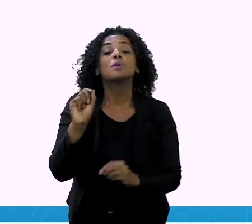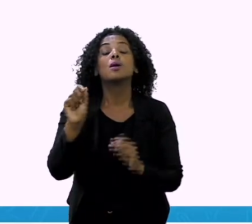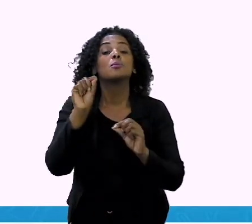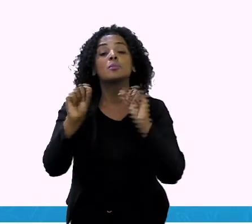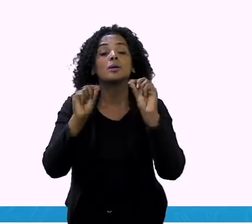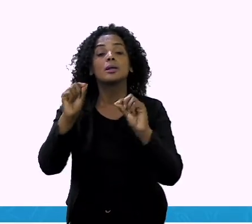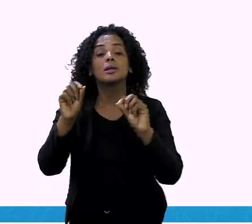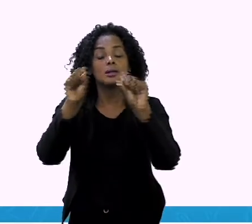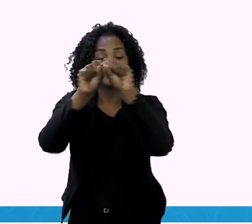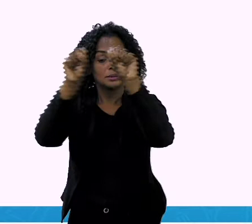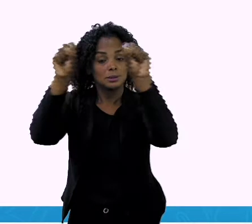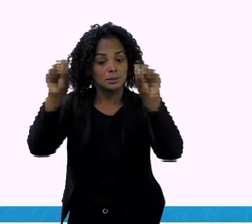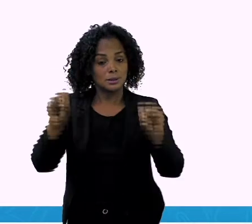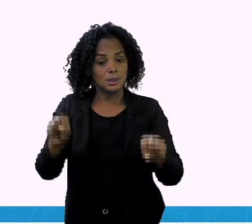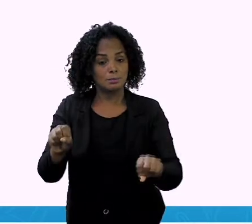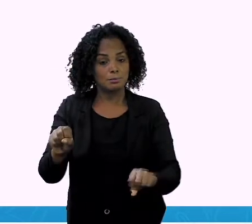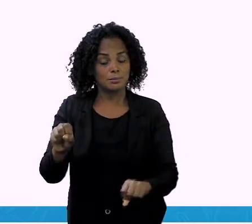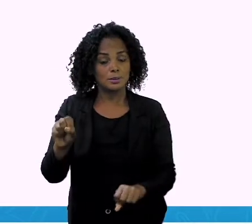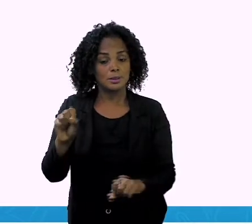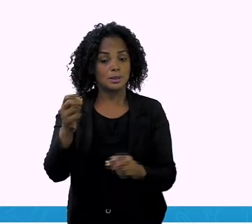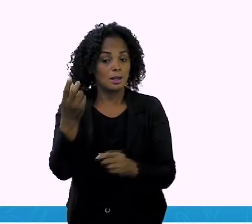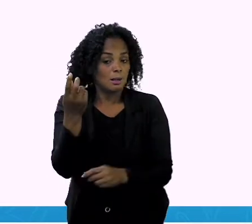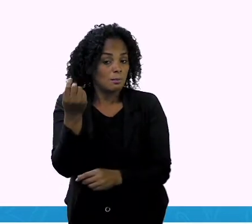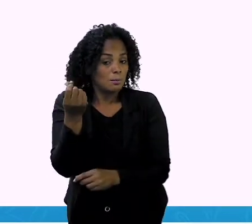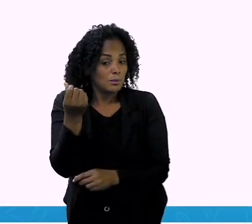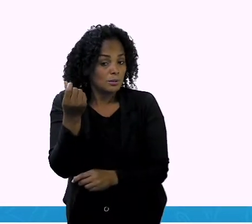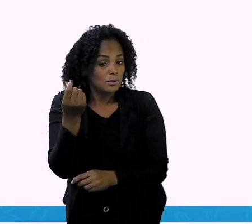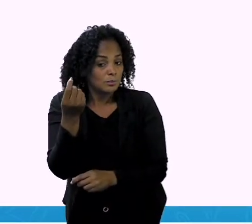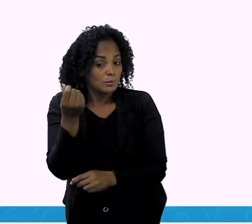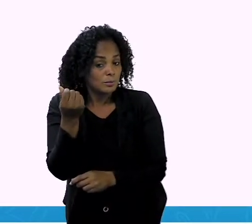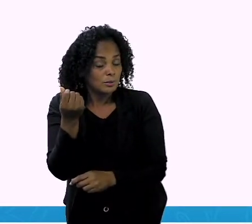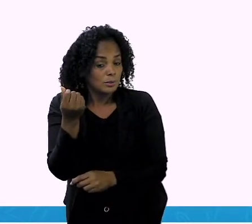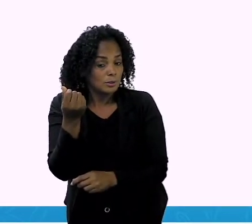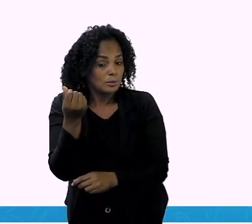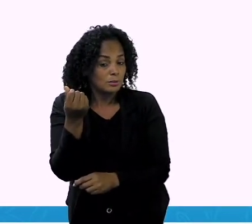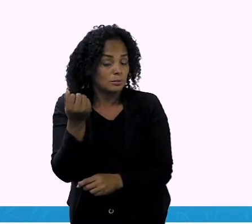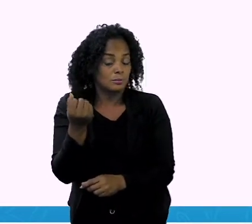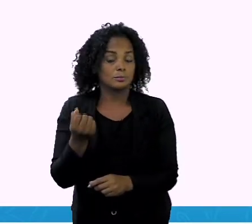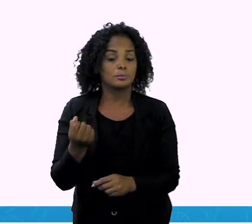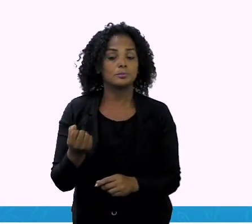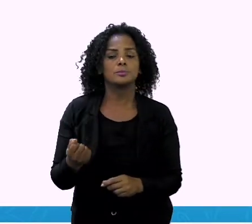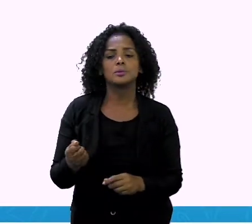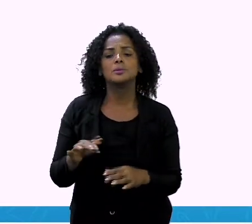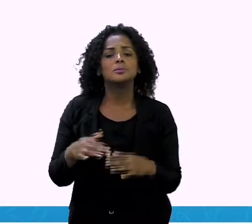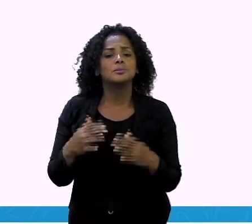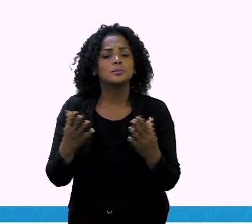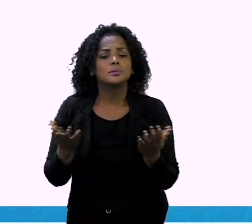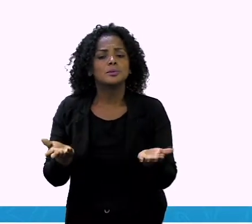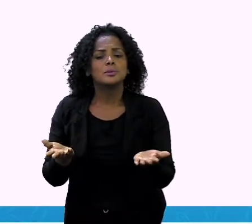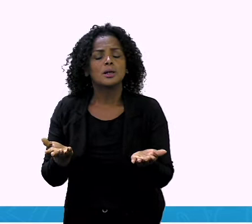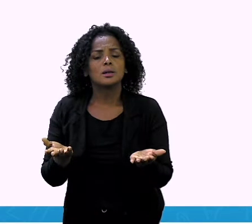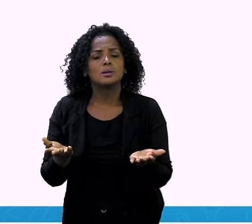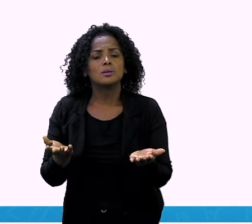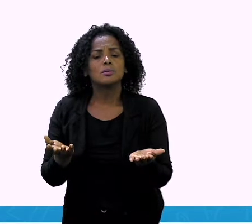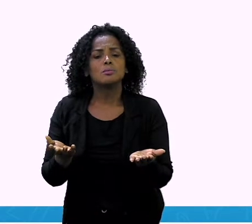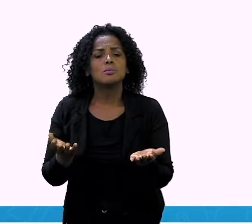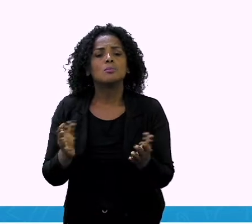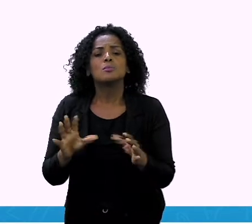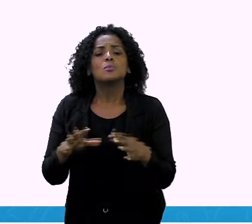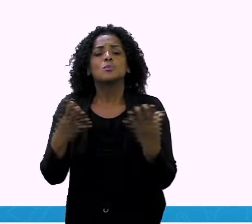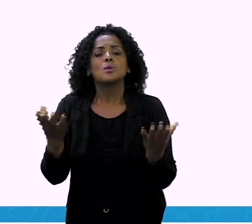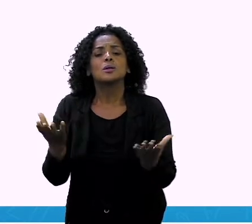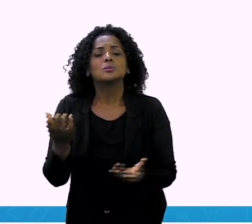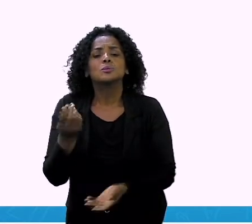monetário, que nós estamos falando de dinheiro. Então, quanto que representa essa